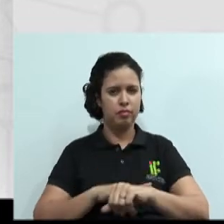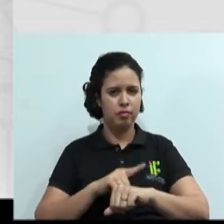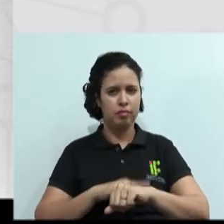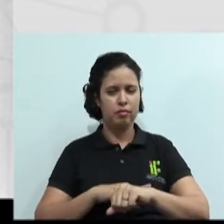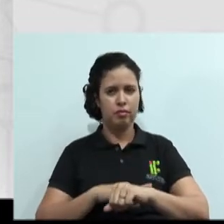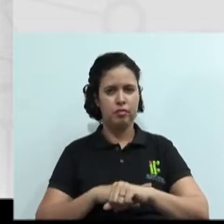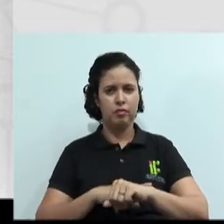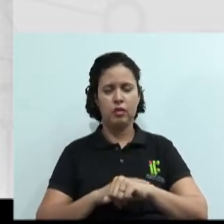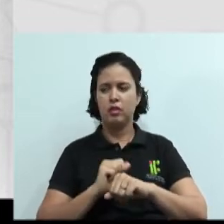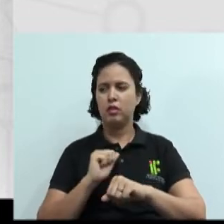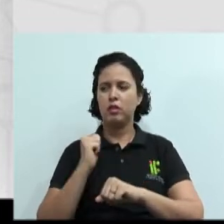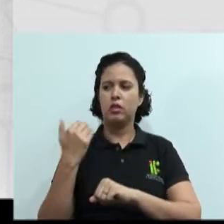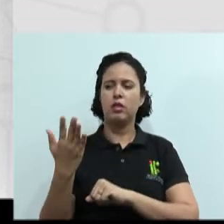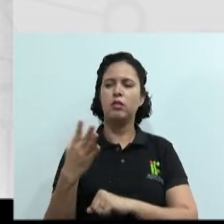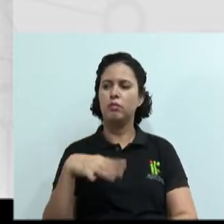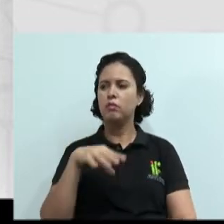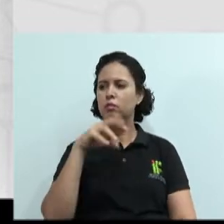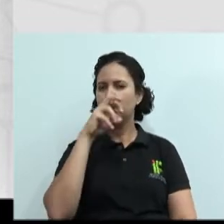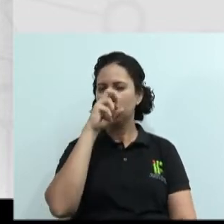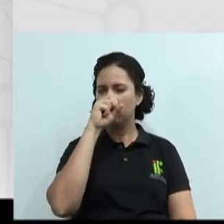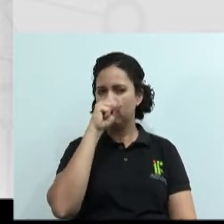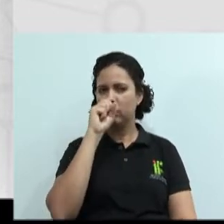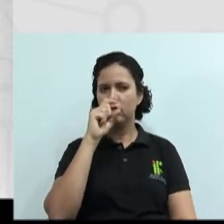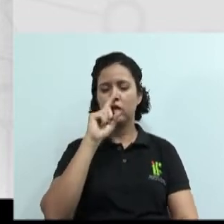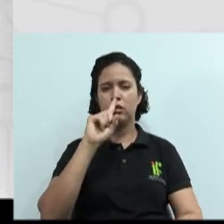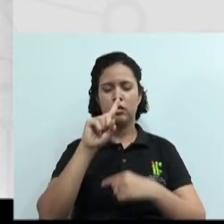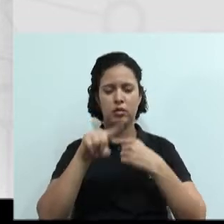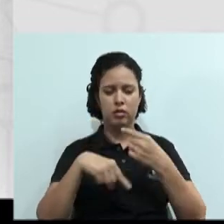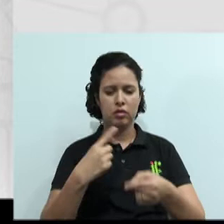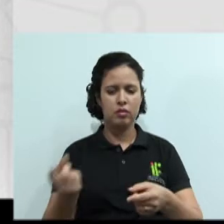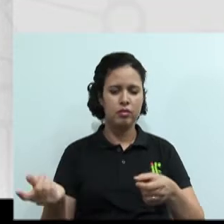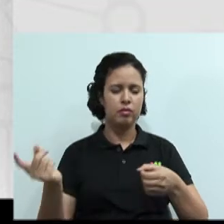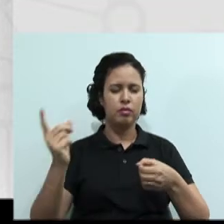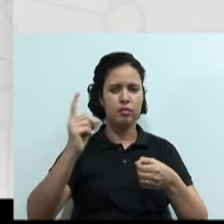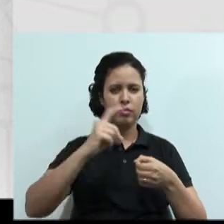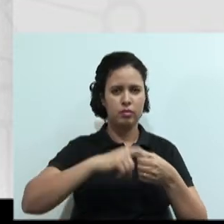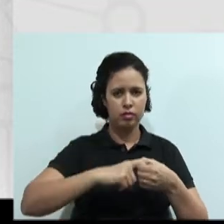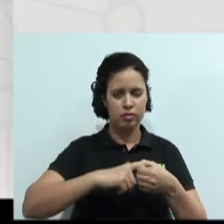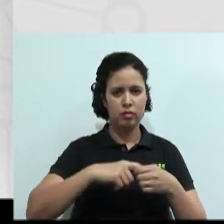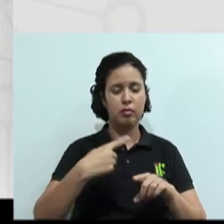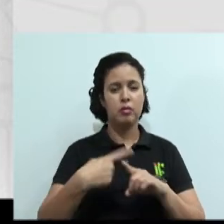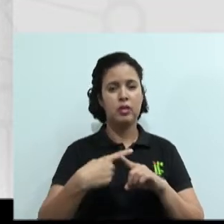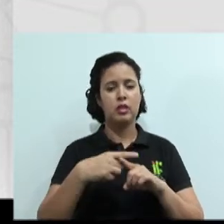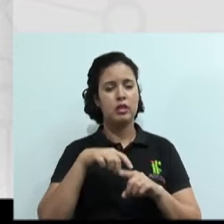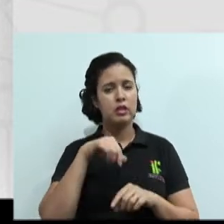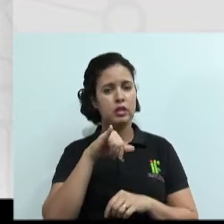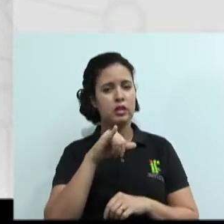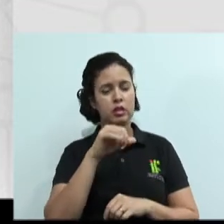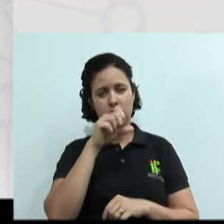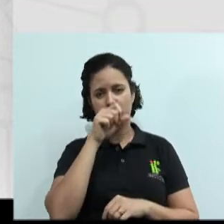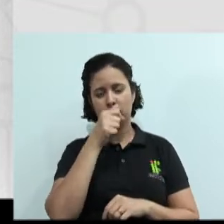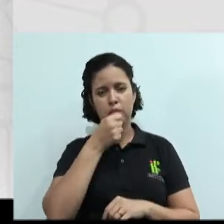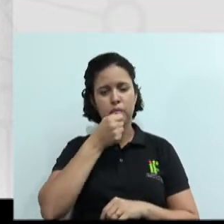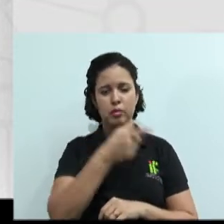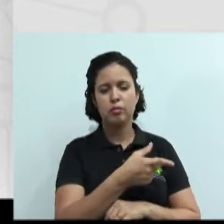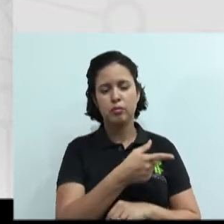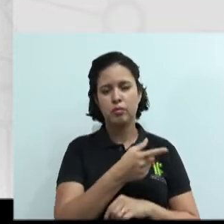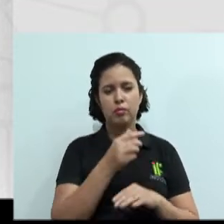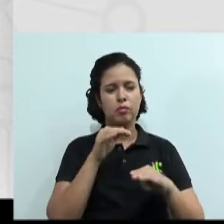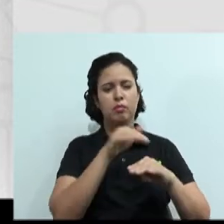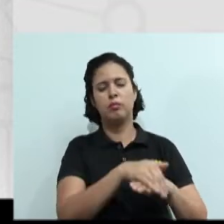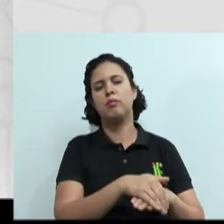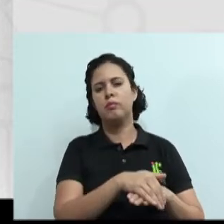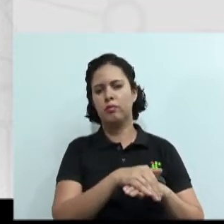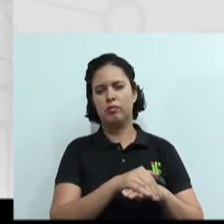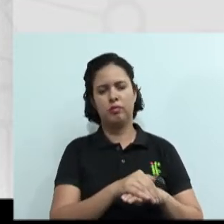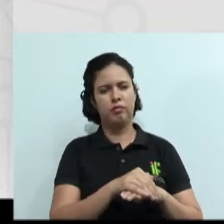Vai respirar um ar puro e depois você retoma a negociação, ok? Porque quem ofende já começa a perder a razão e o respeito. E